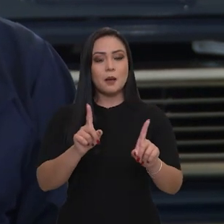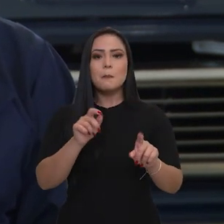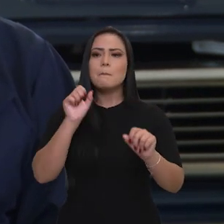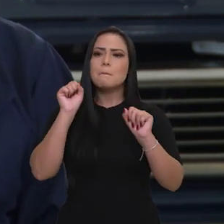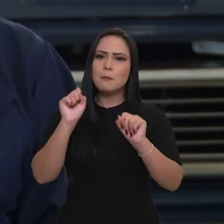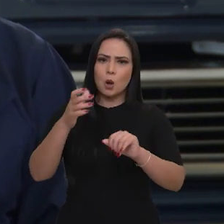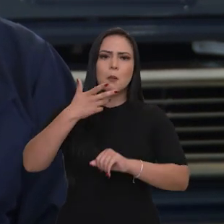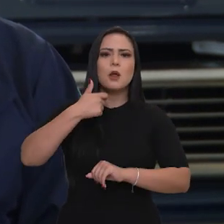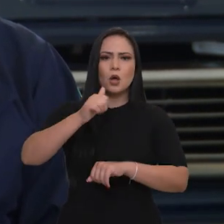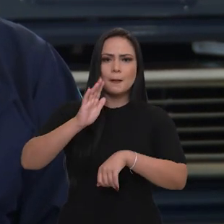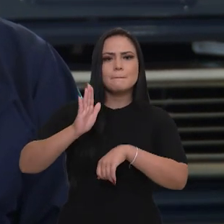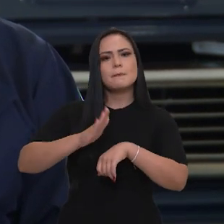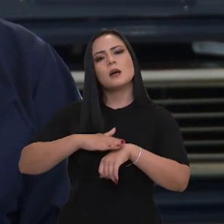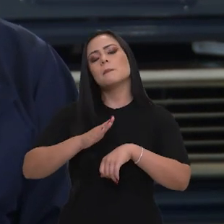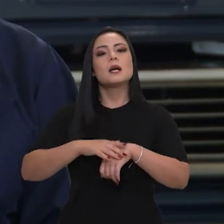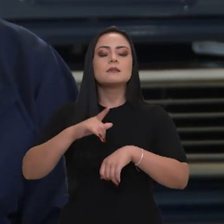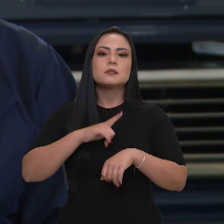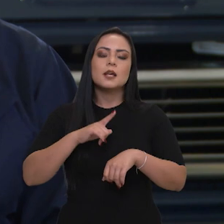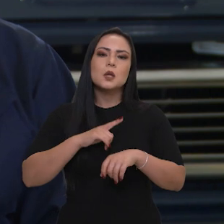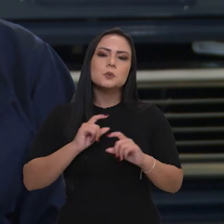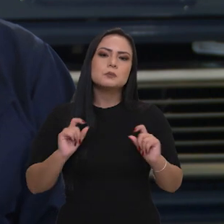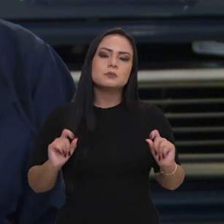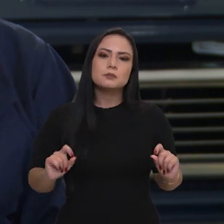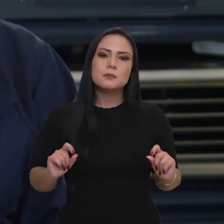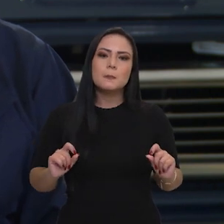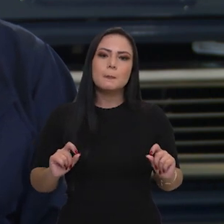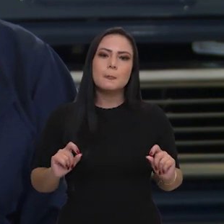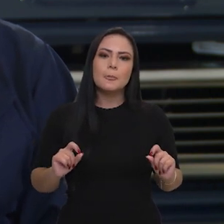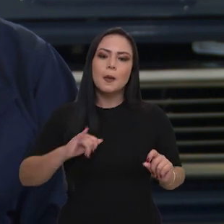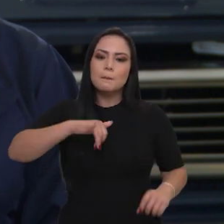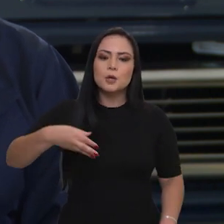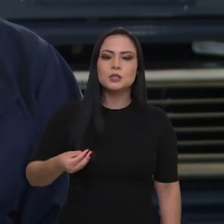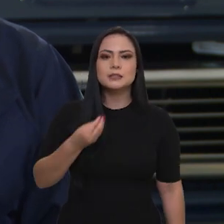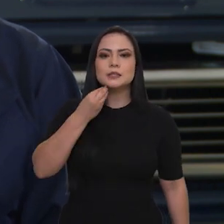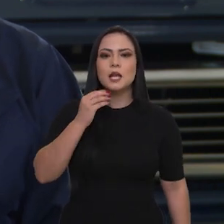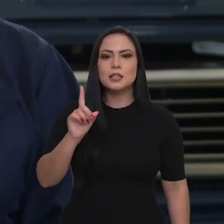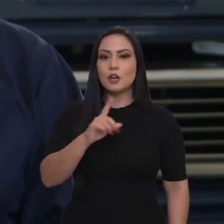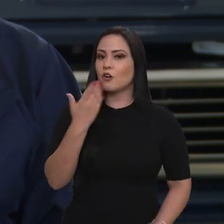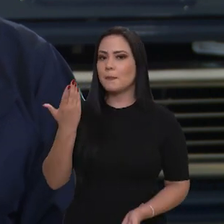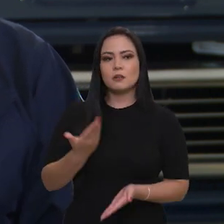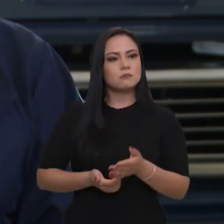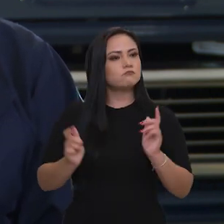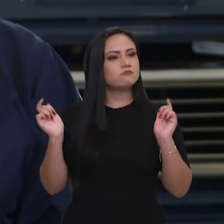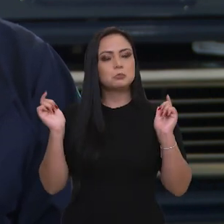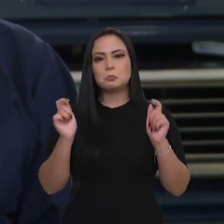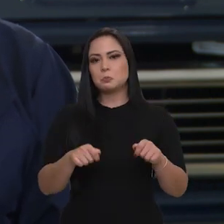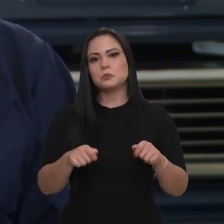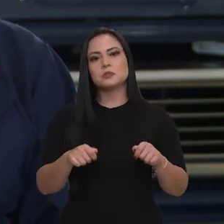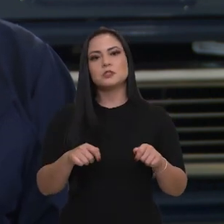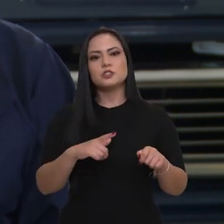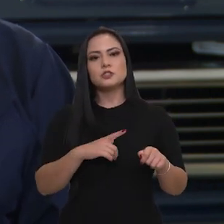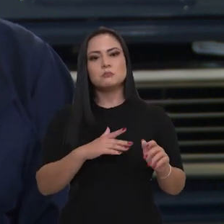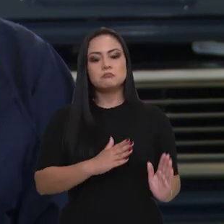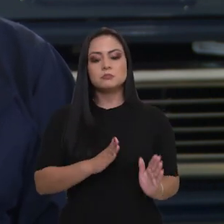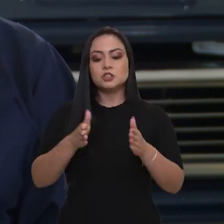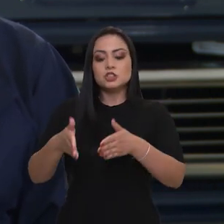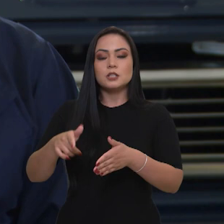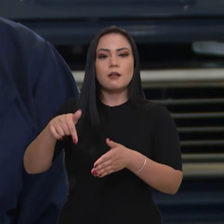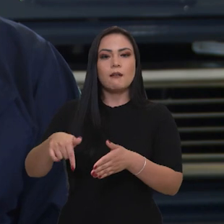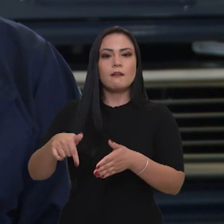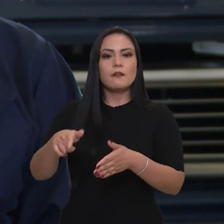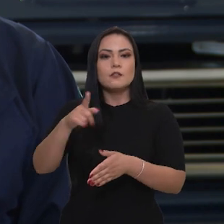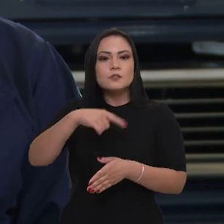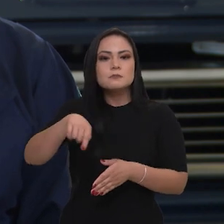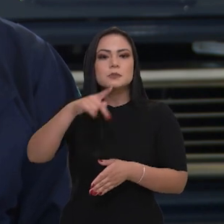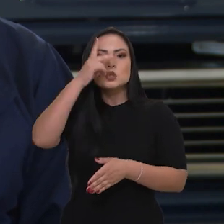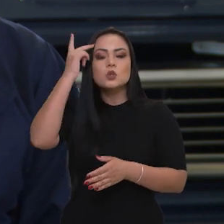sempre que tenho uma oportunidade, não vou perder essa oportunidade, de me dirigir aos senhores condutores e